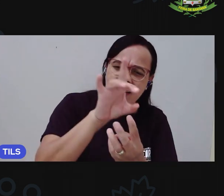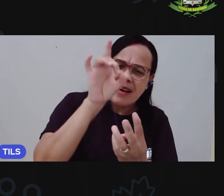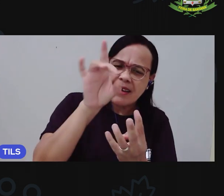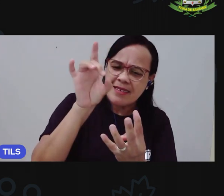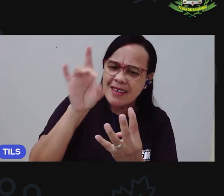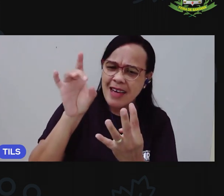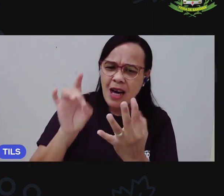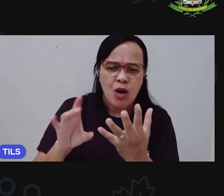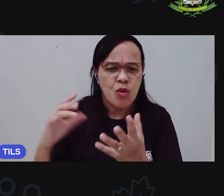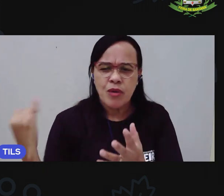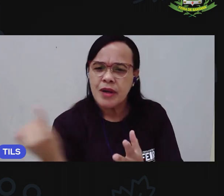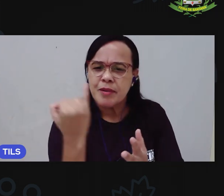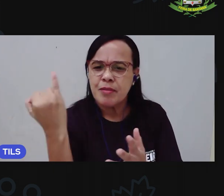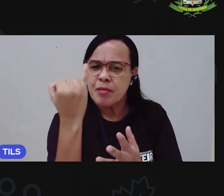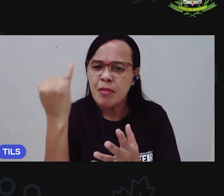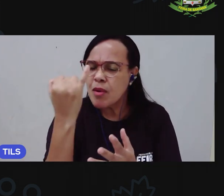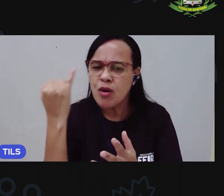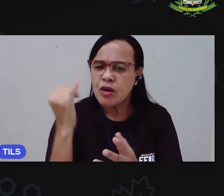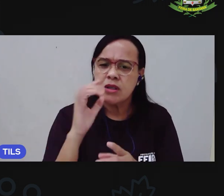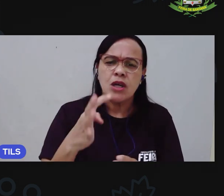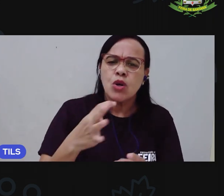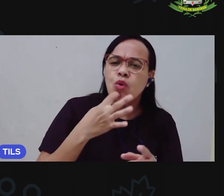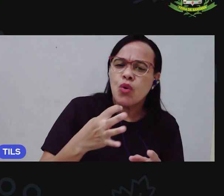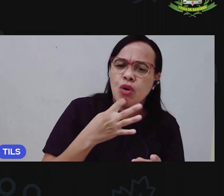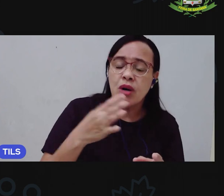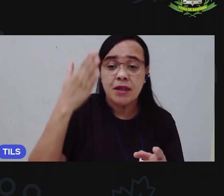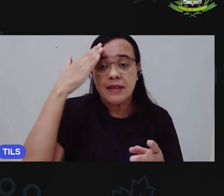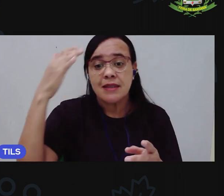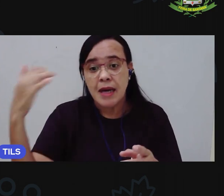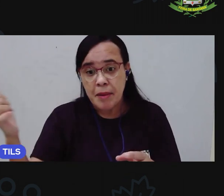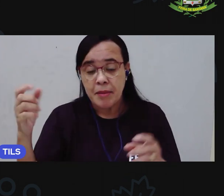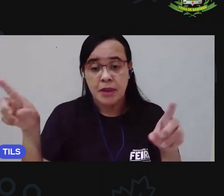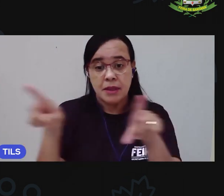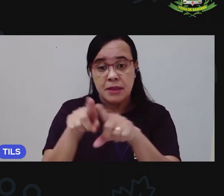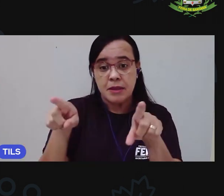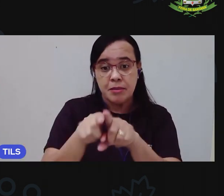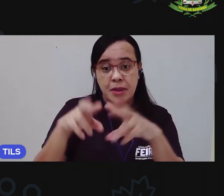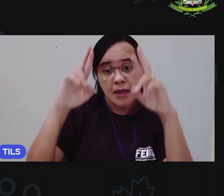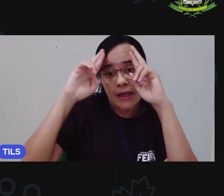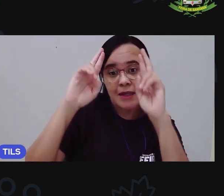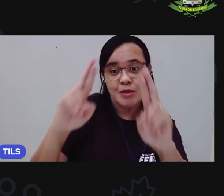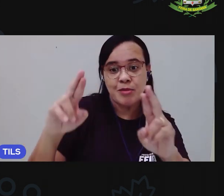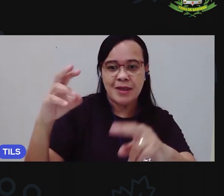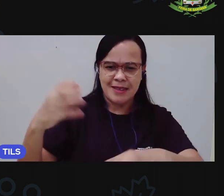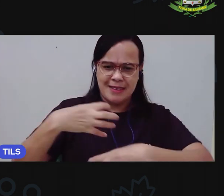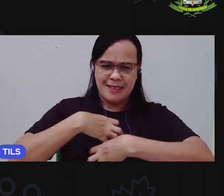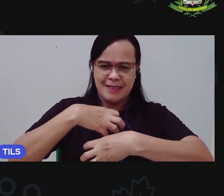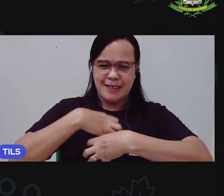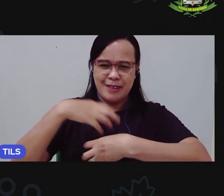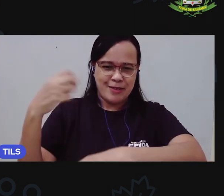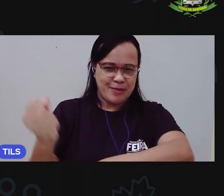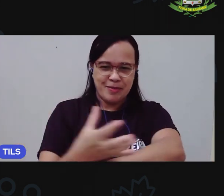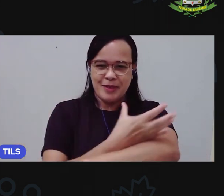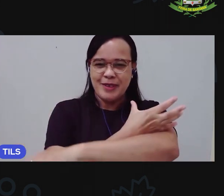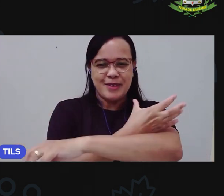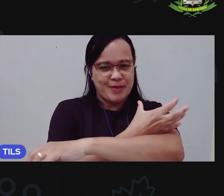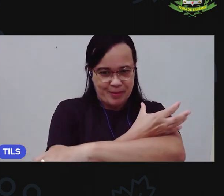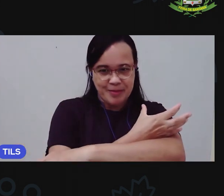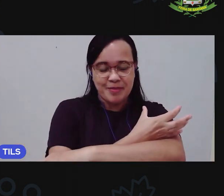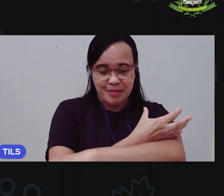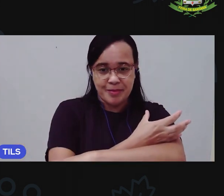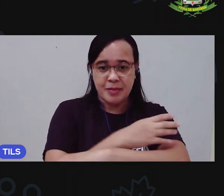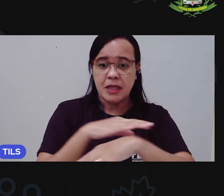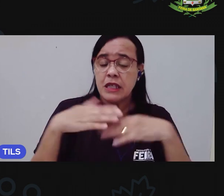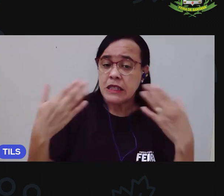as emoções que a gente sente e a respeitar esses sentimentos. Vimos que não existe emoção